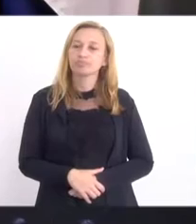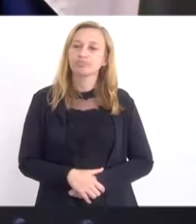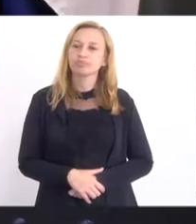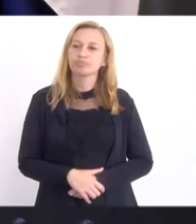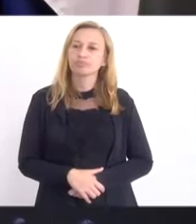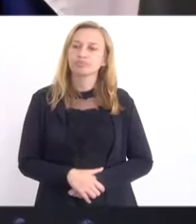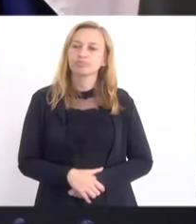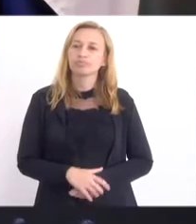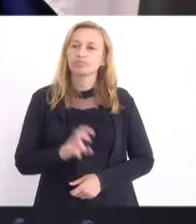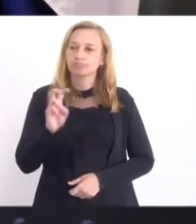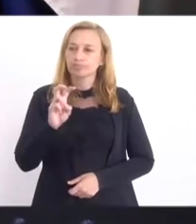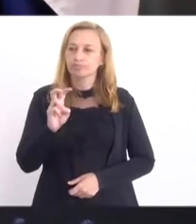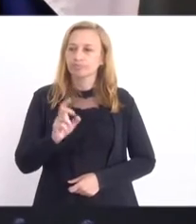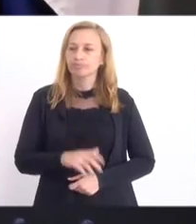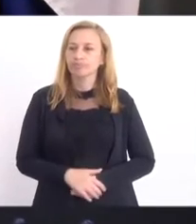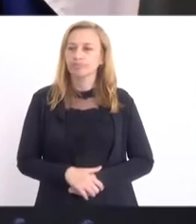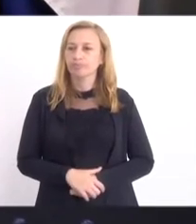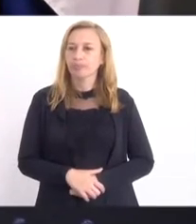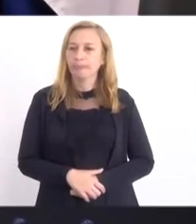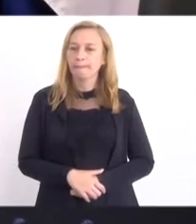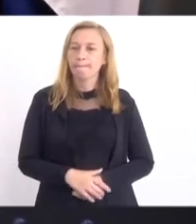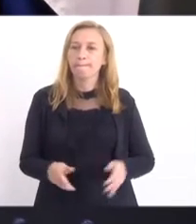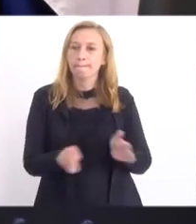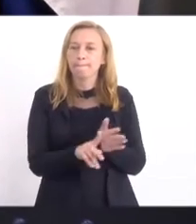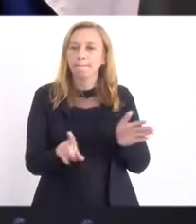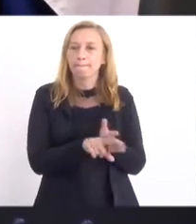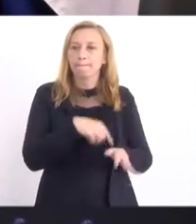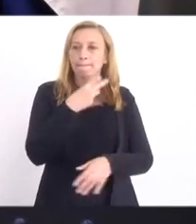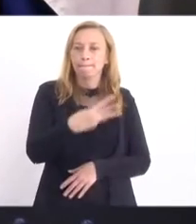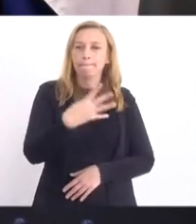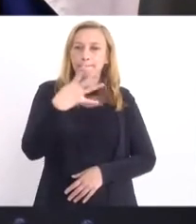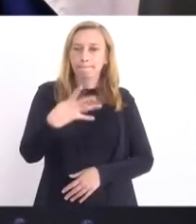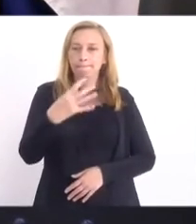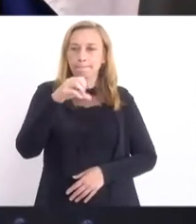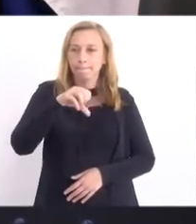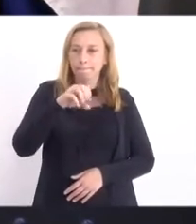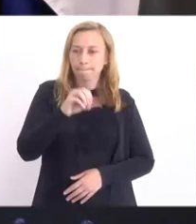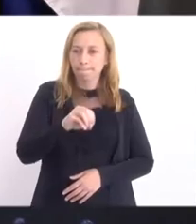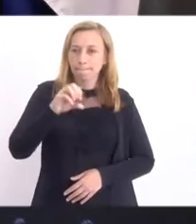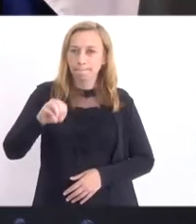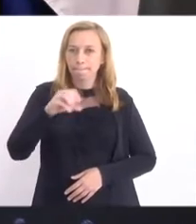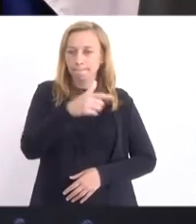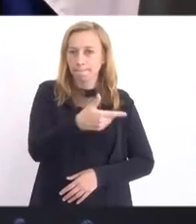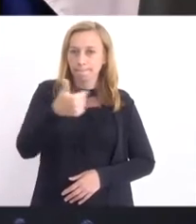O 5. Projeto de lei 3.400, 2020,